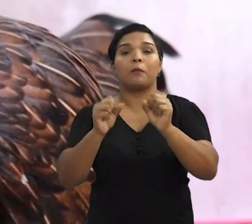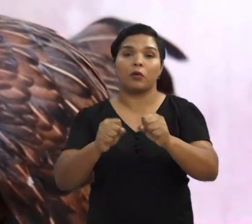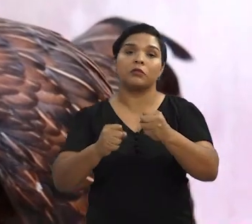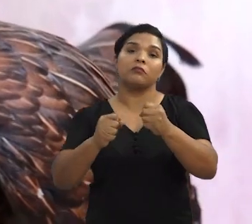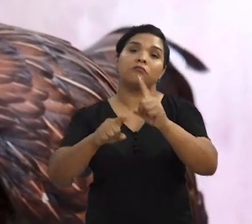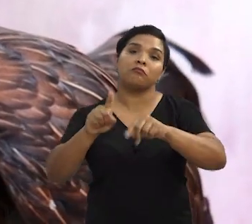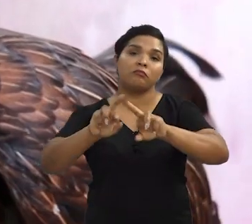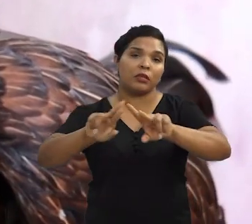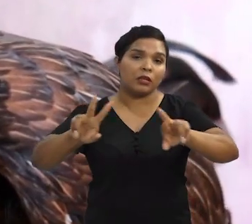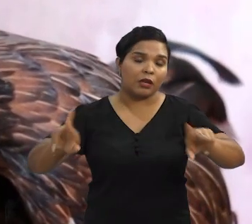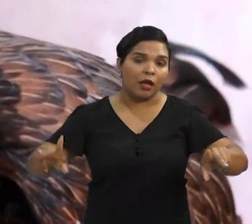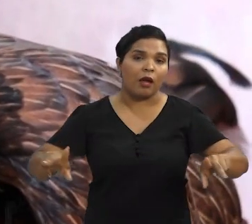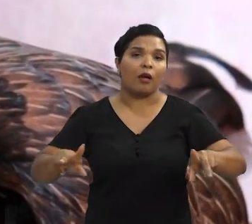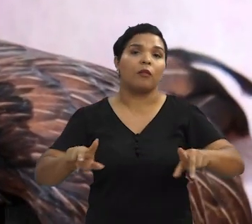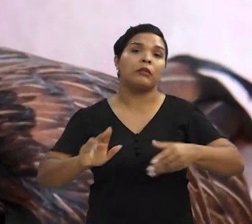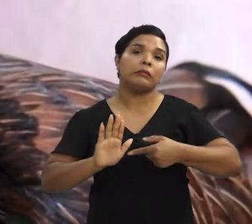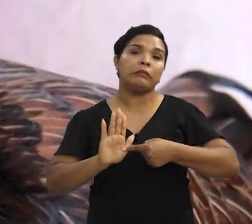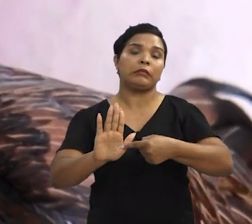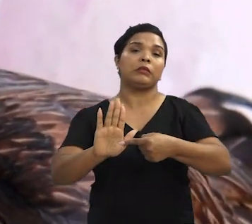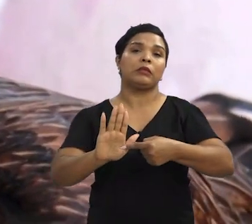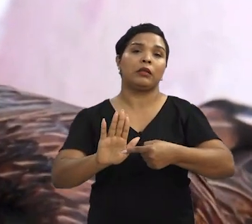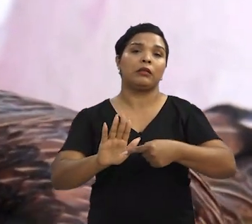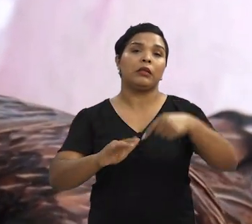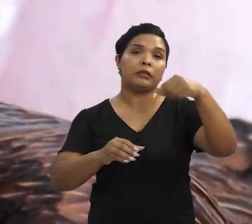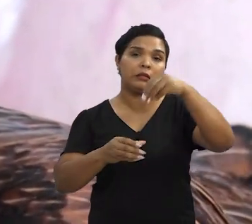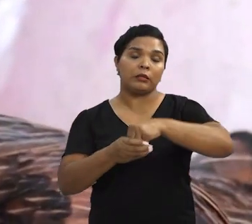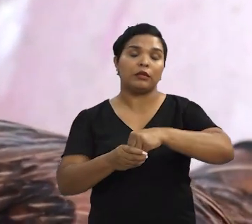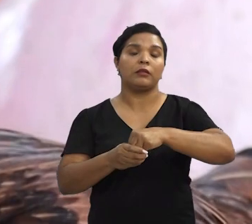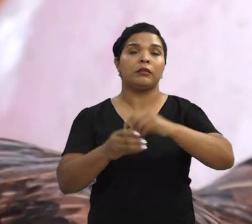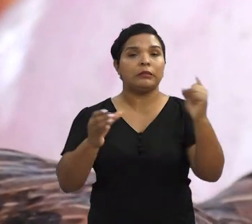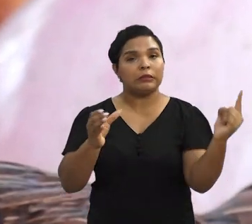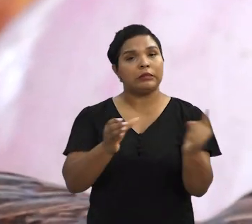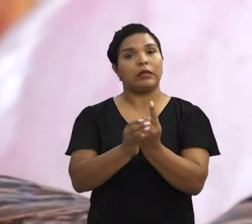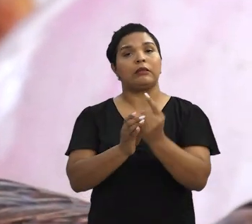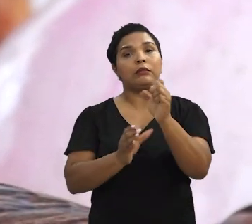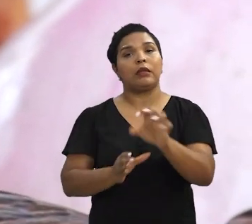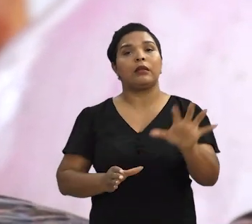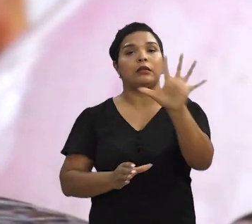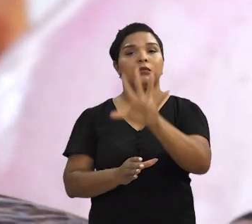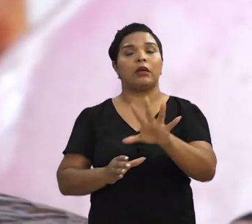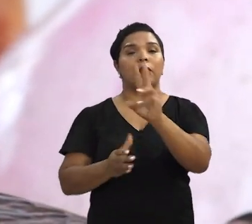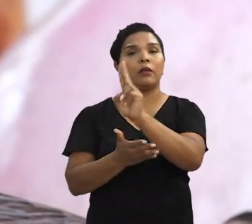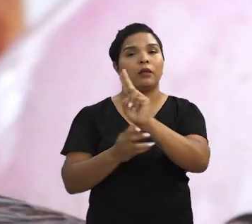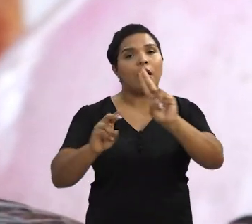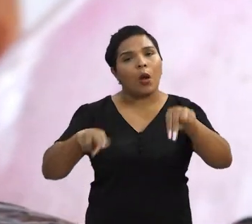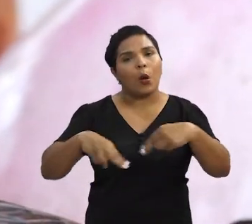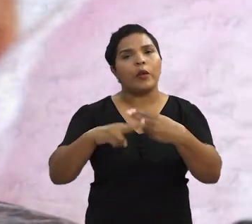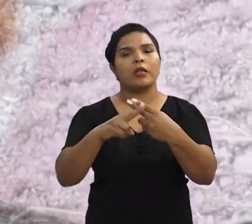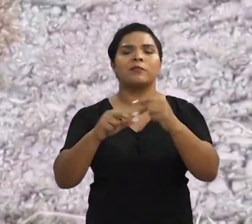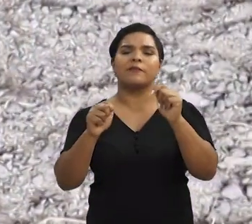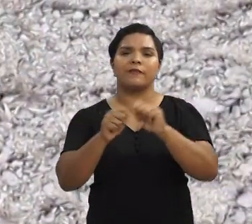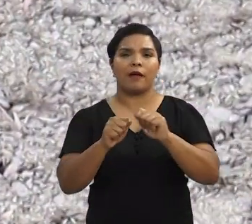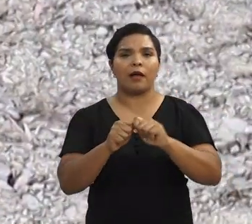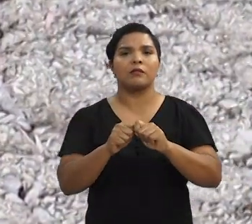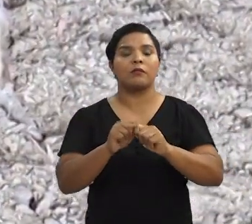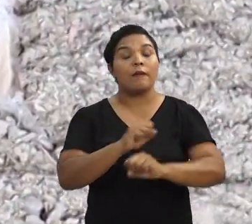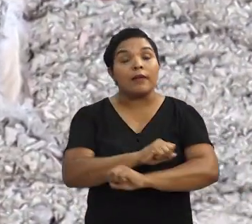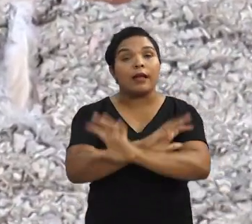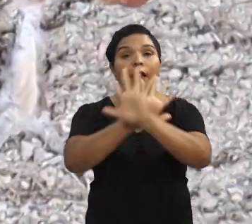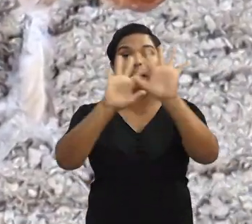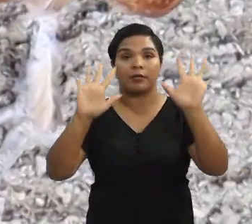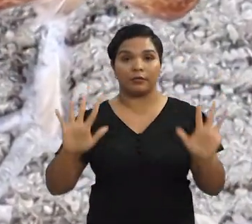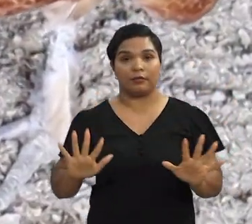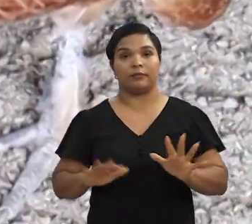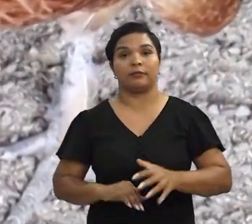do produtor. E a universidade precisa estar inserida na sua região. E a UESB eu acho que faz isso com bastante